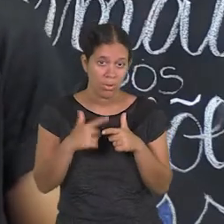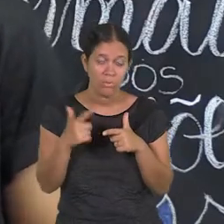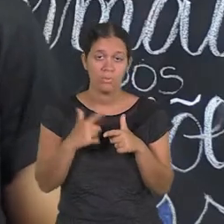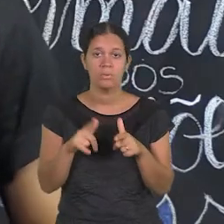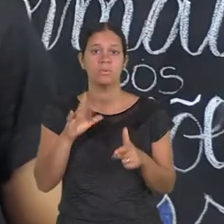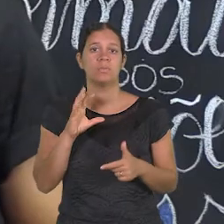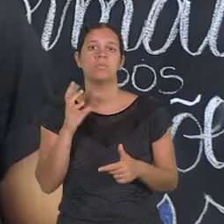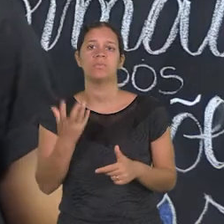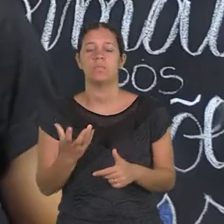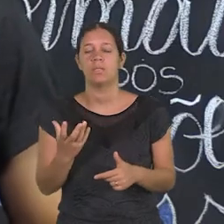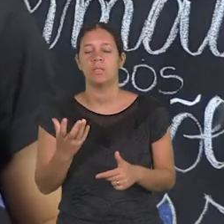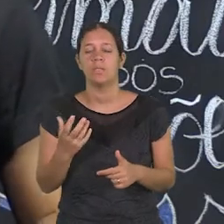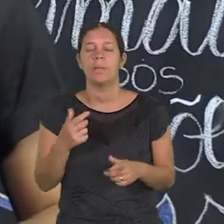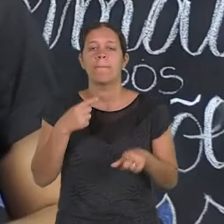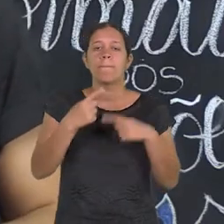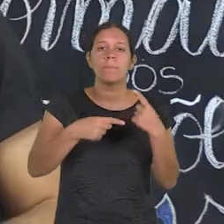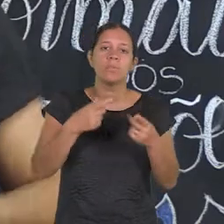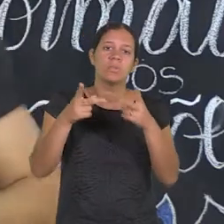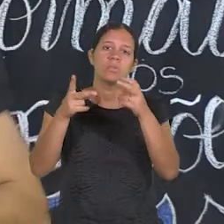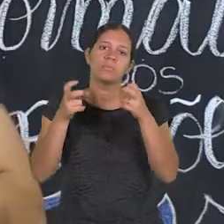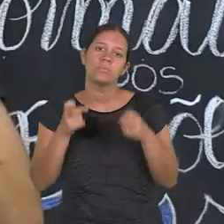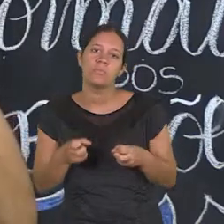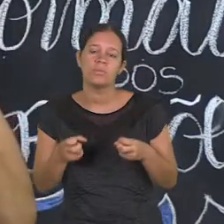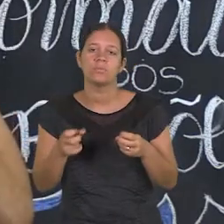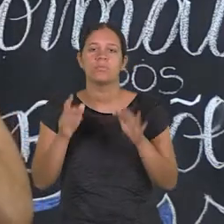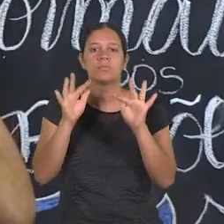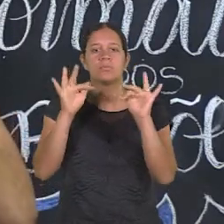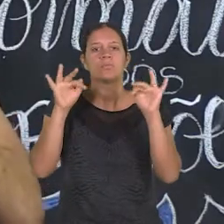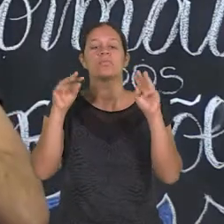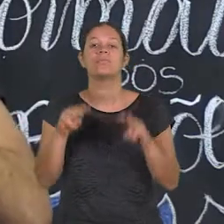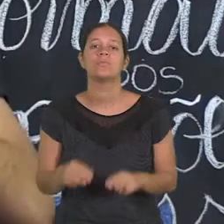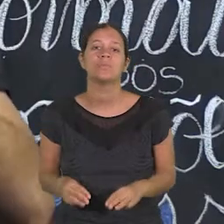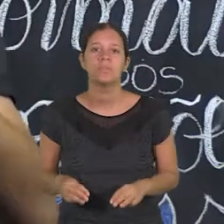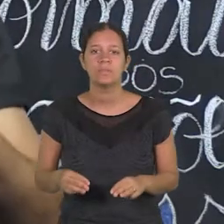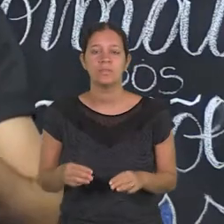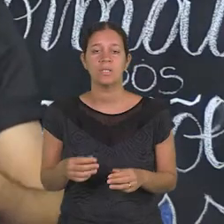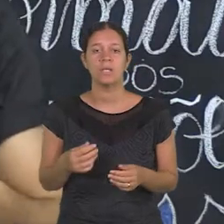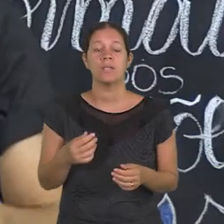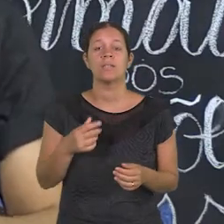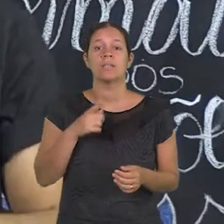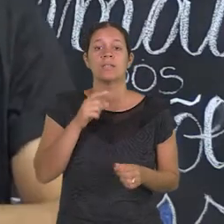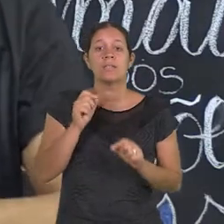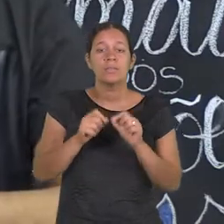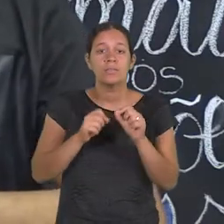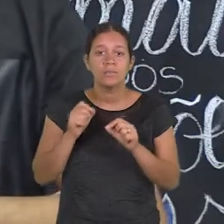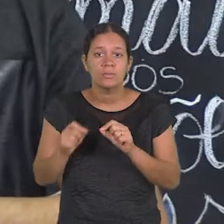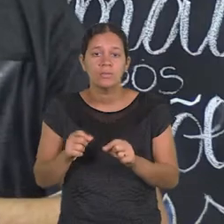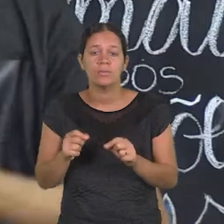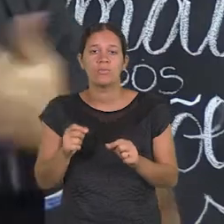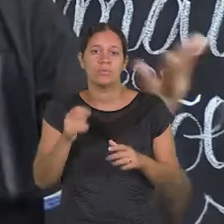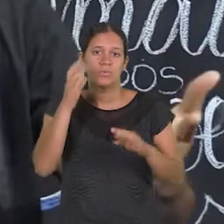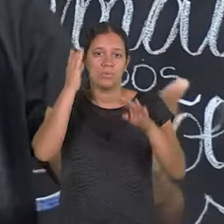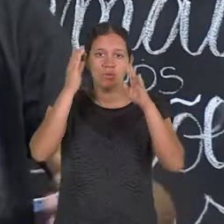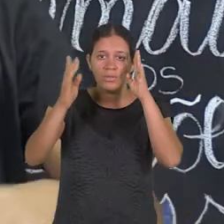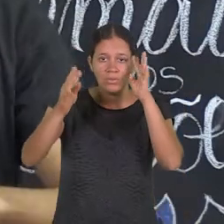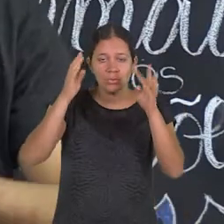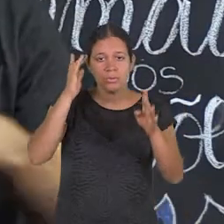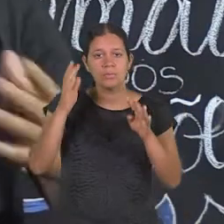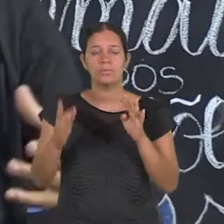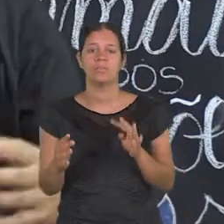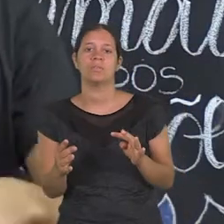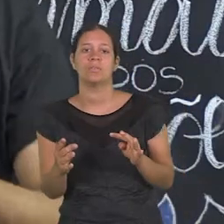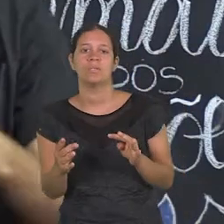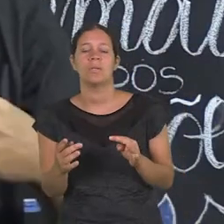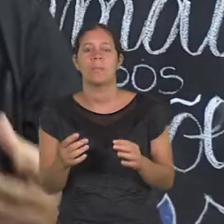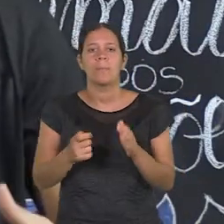de problema. A história tem que resolver um problema. De repente, a gente percebe nos quadrinhos finais, ou no quadrinho final, se for uma história de três, que era um sonho. O garoto estava